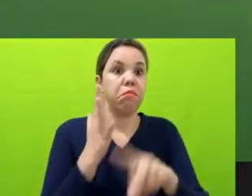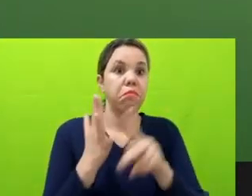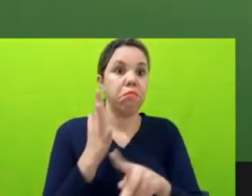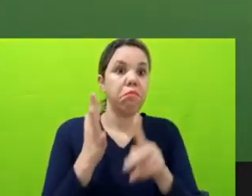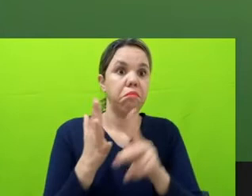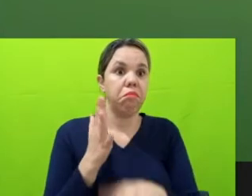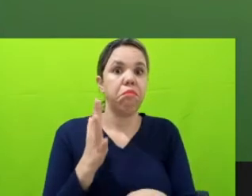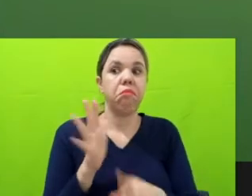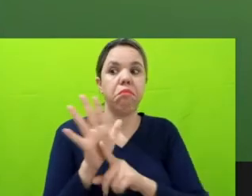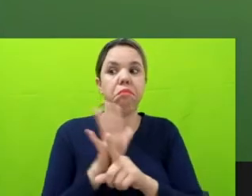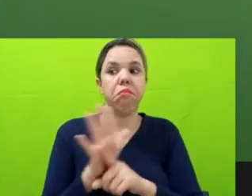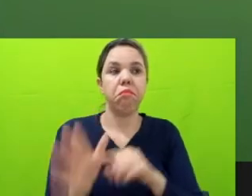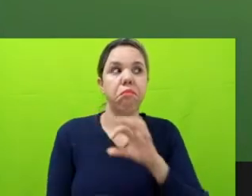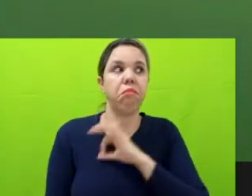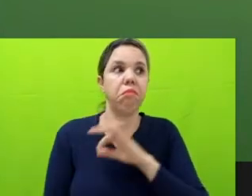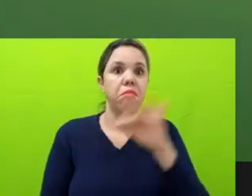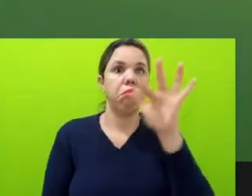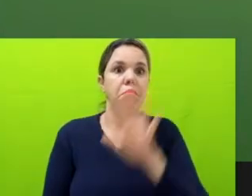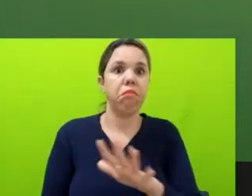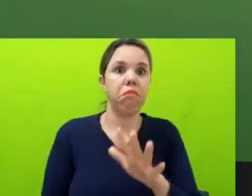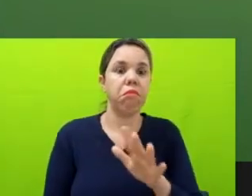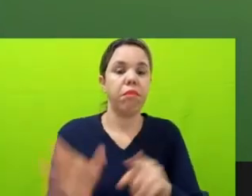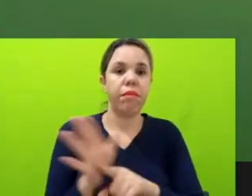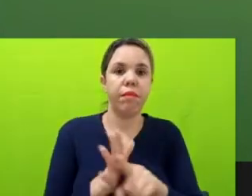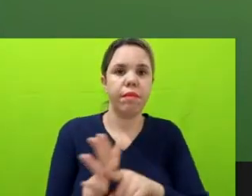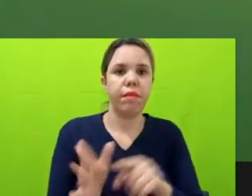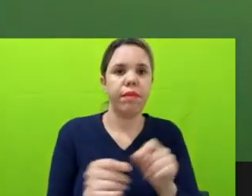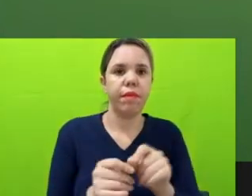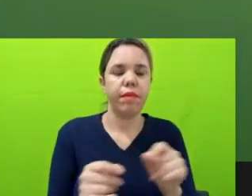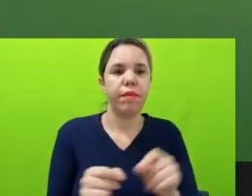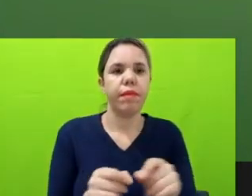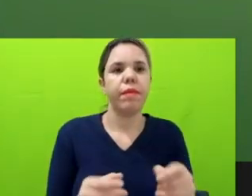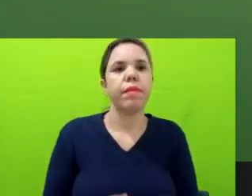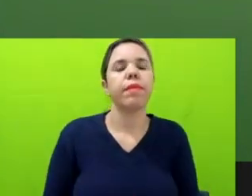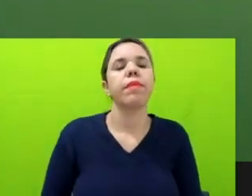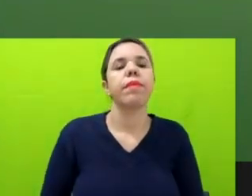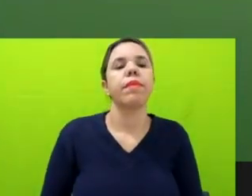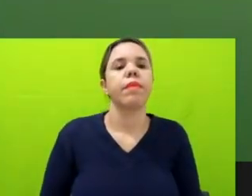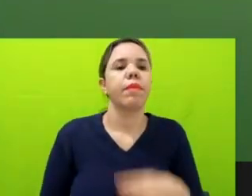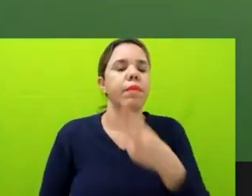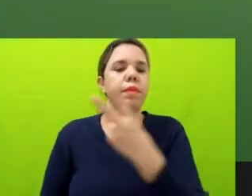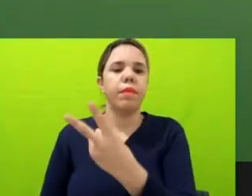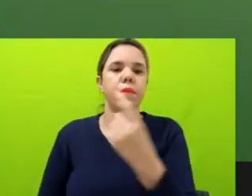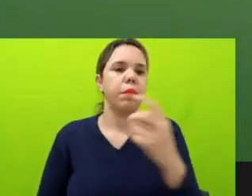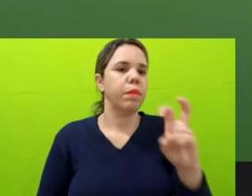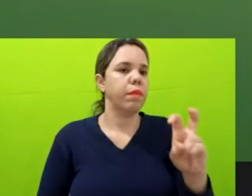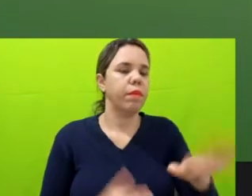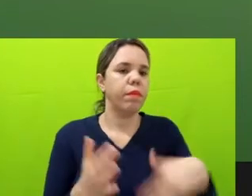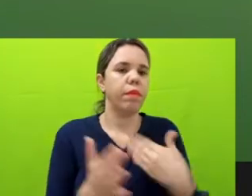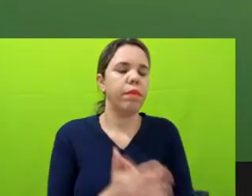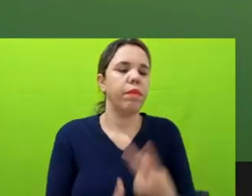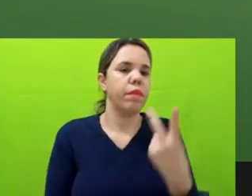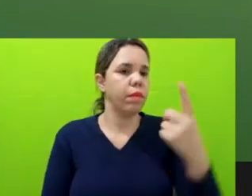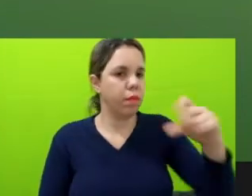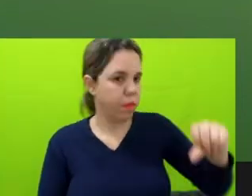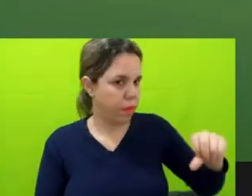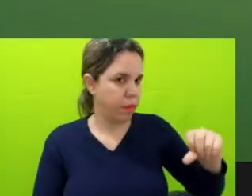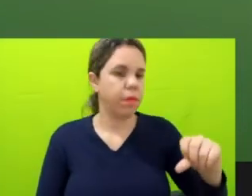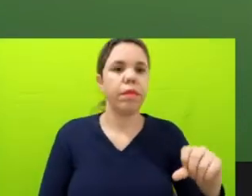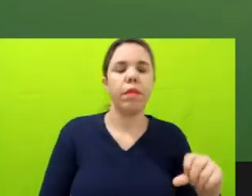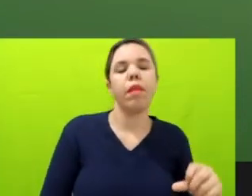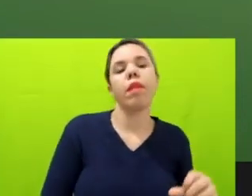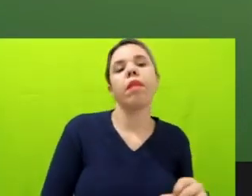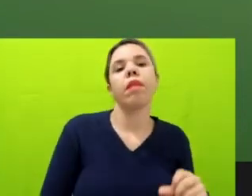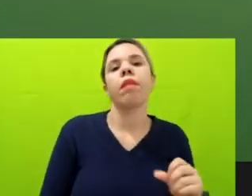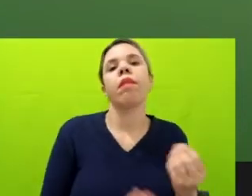Federal de operações que eles realizaram, né, entre 2015 até 2019, para a gente entender como é que era a